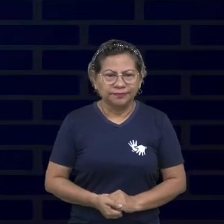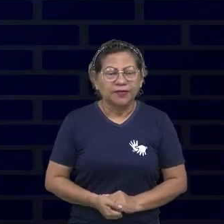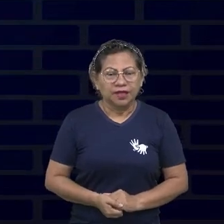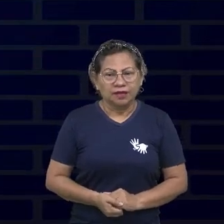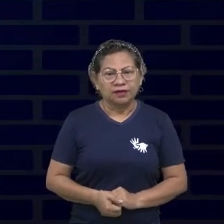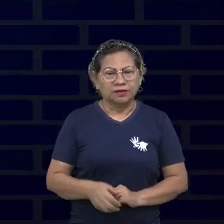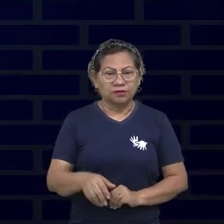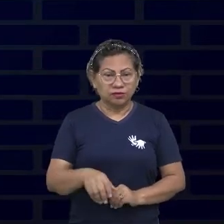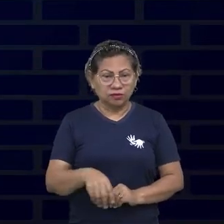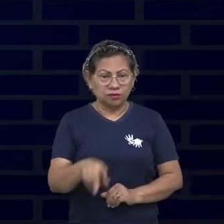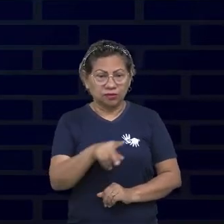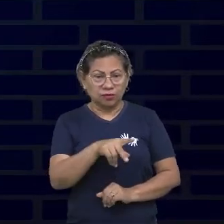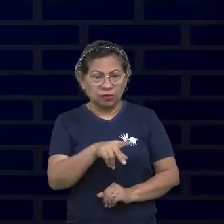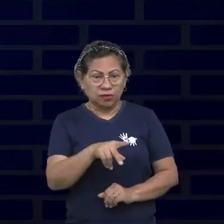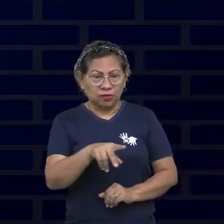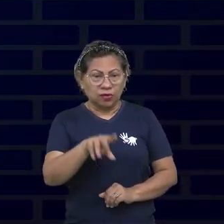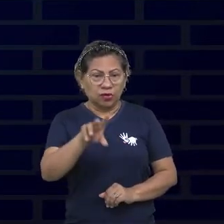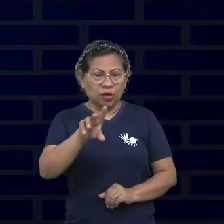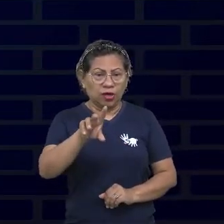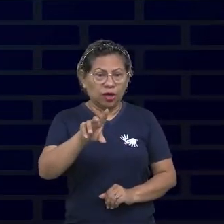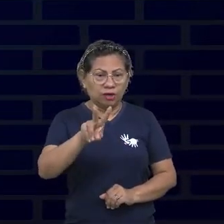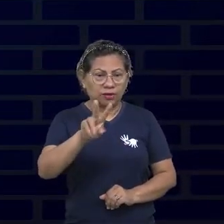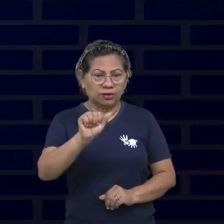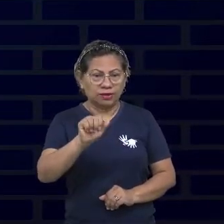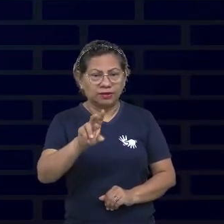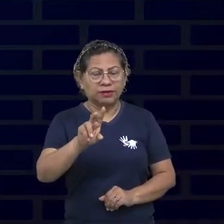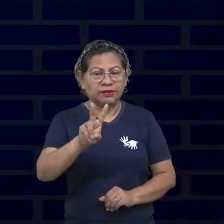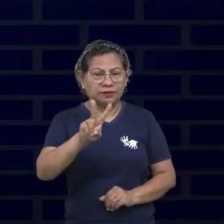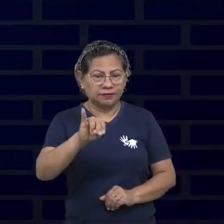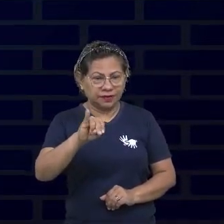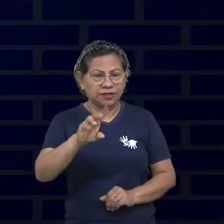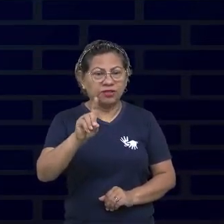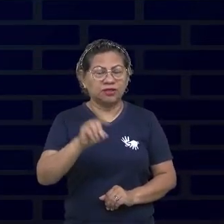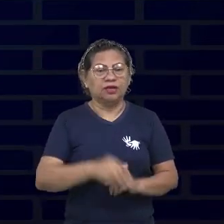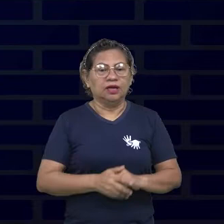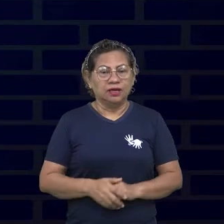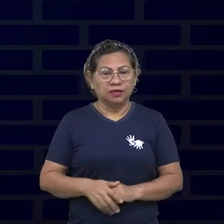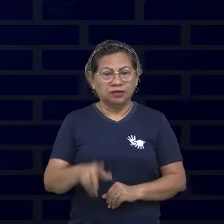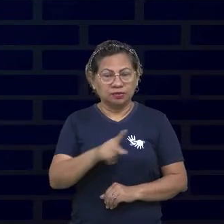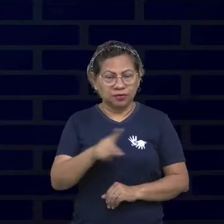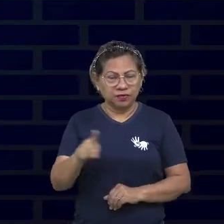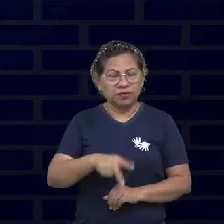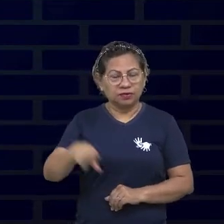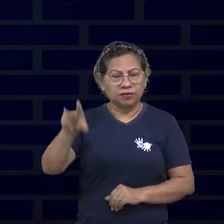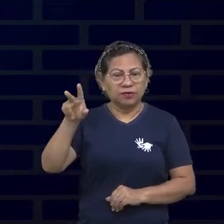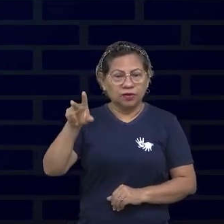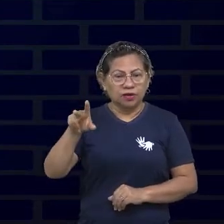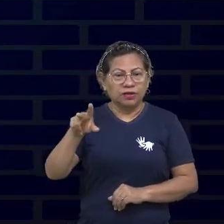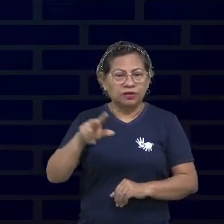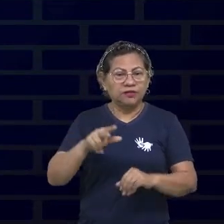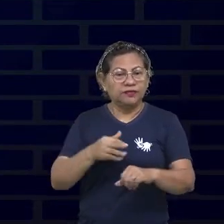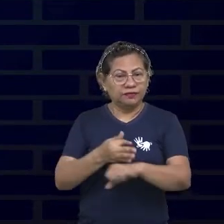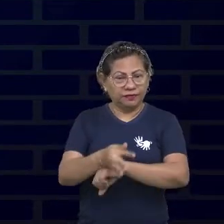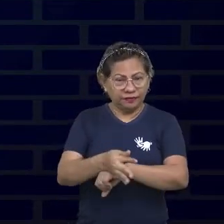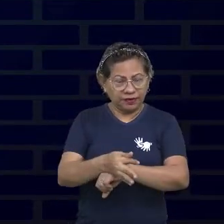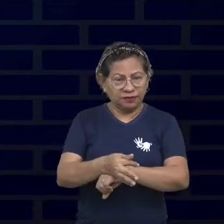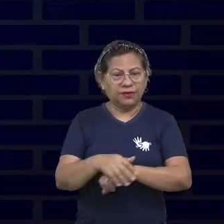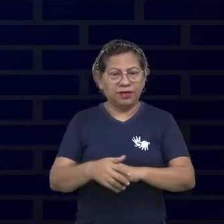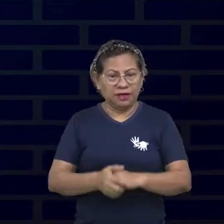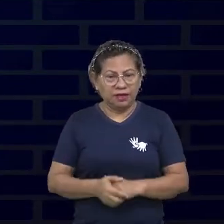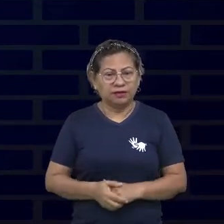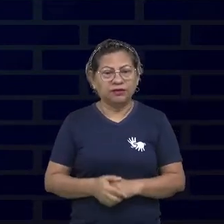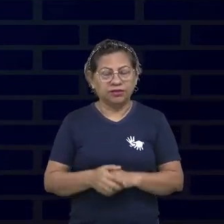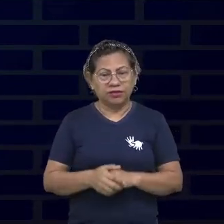Sou delegado de polícia no estado do Amazonas e professor universitário. Mas para a escolha dessas profissões